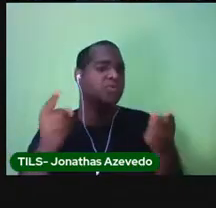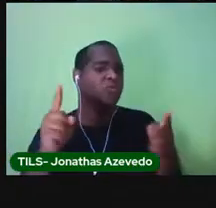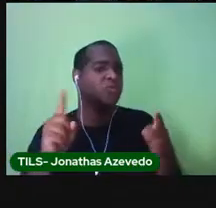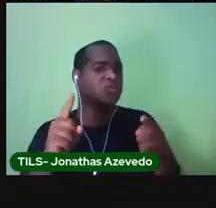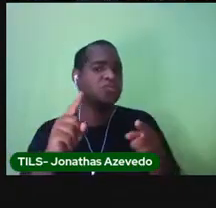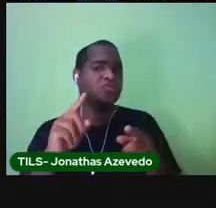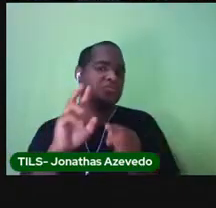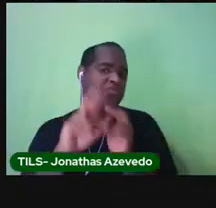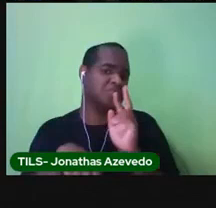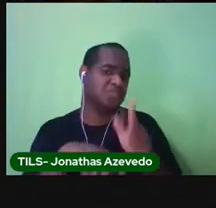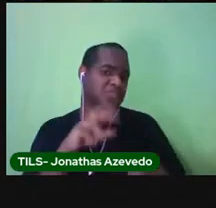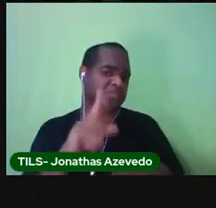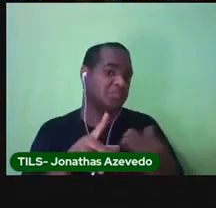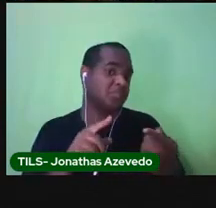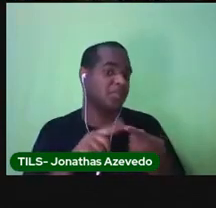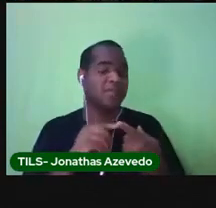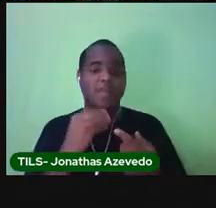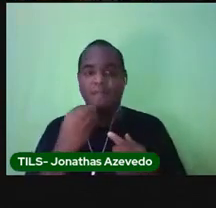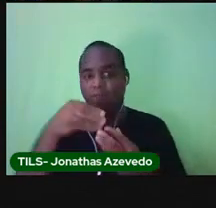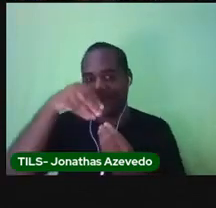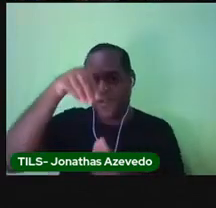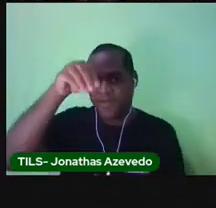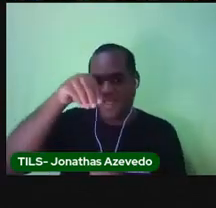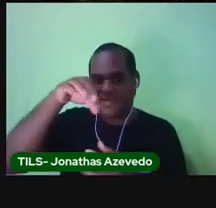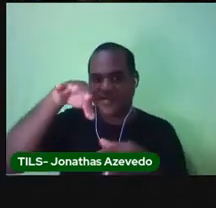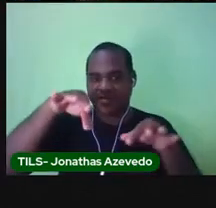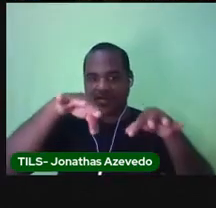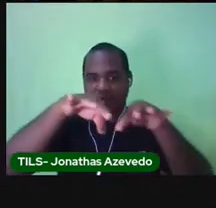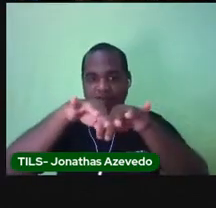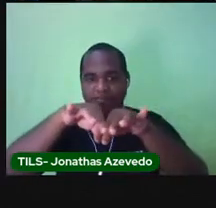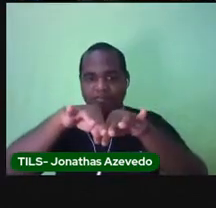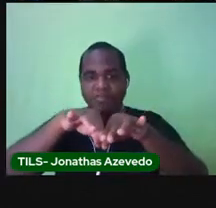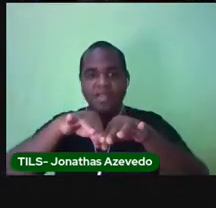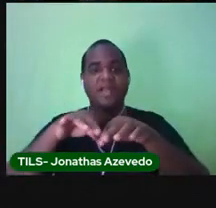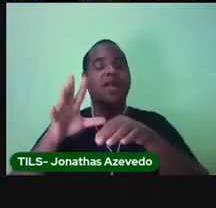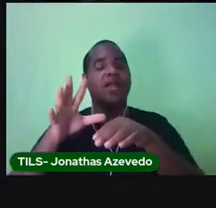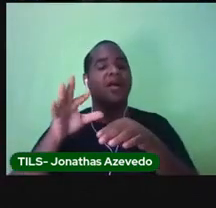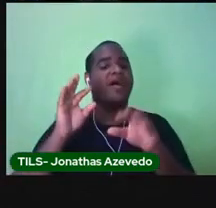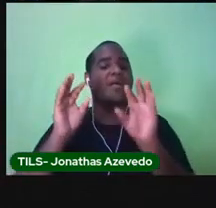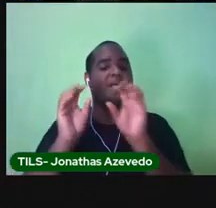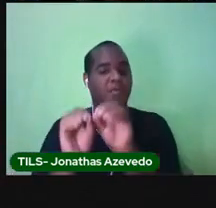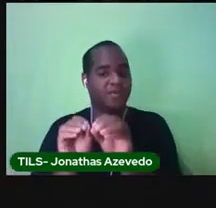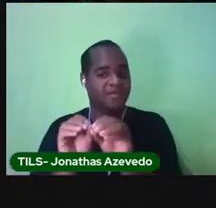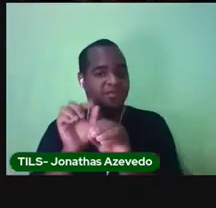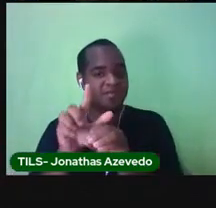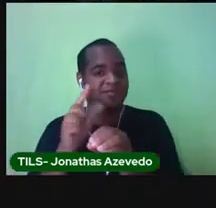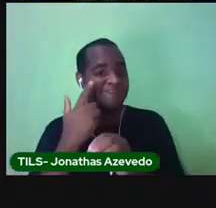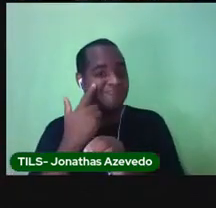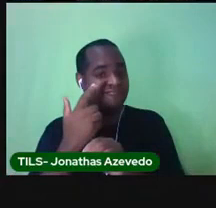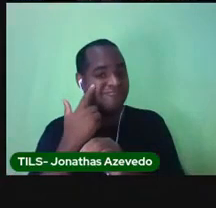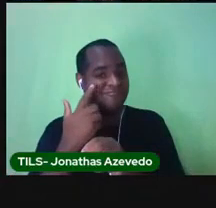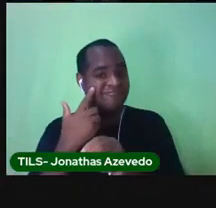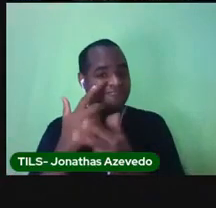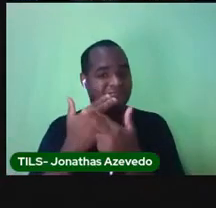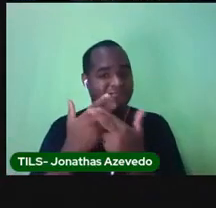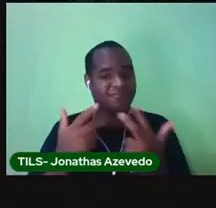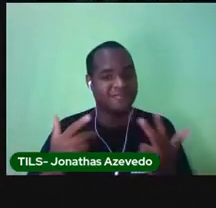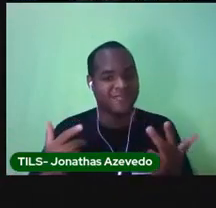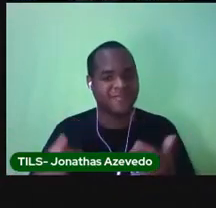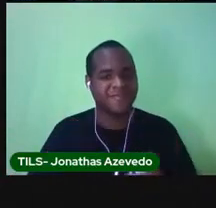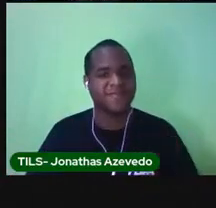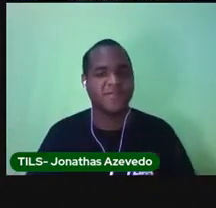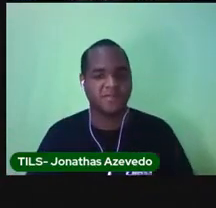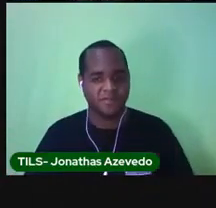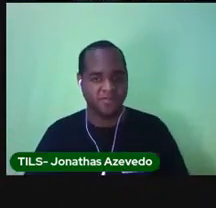sei, na embalagem, na sacolinha, grampearam esse tipo de bilhete. Vamos ler o bilhete